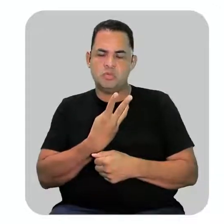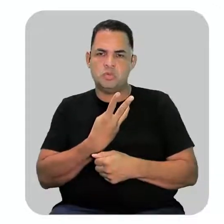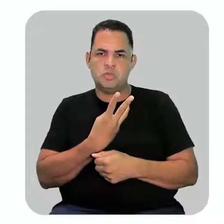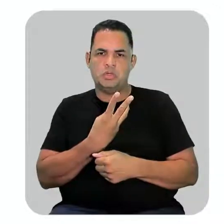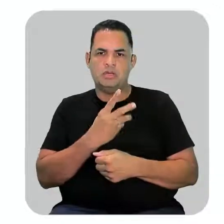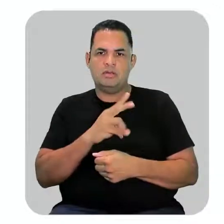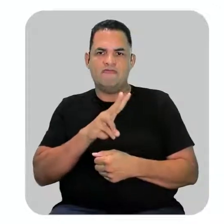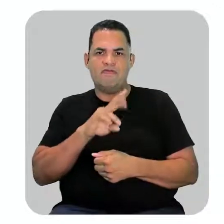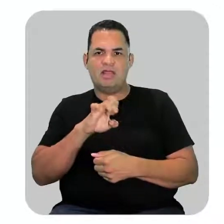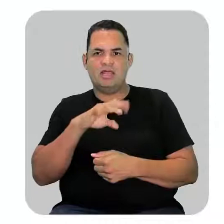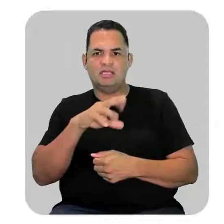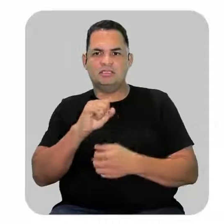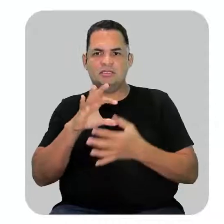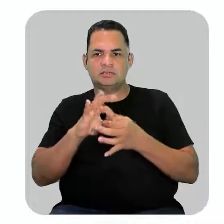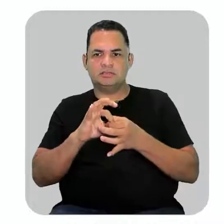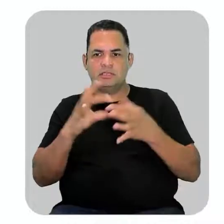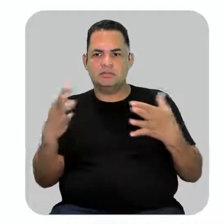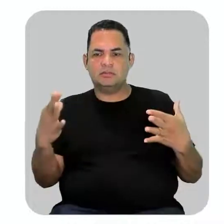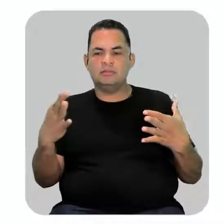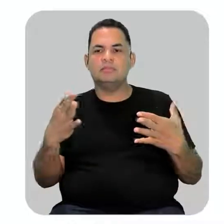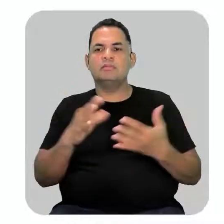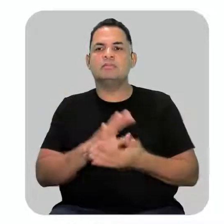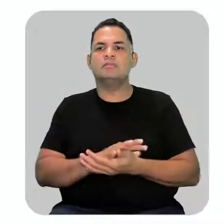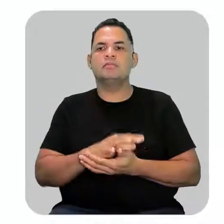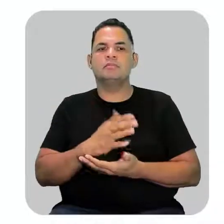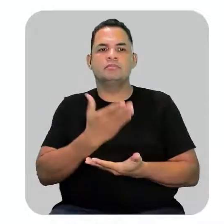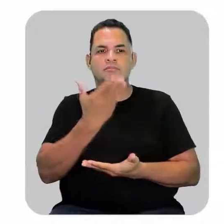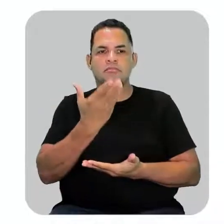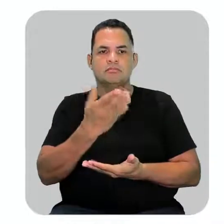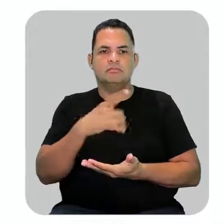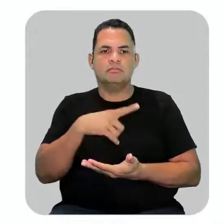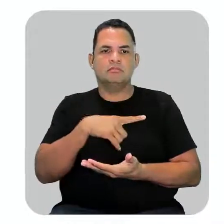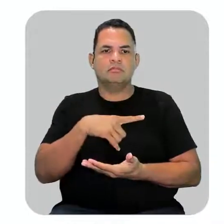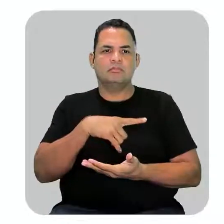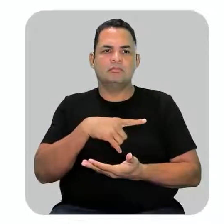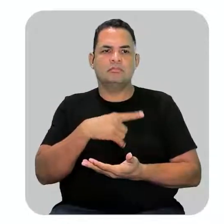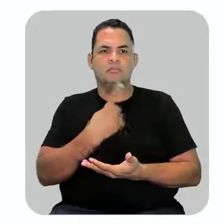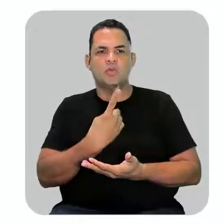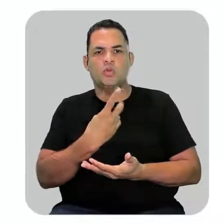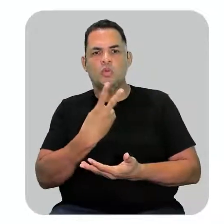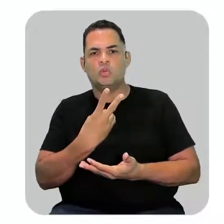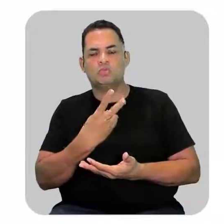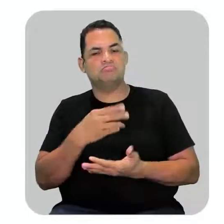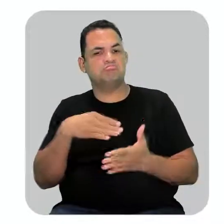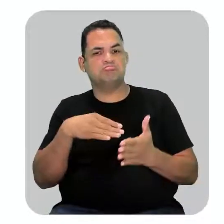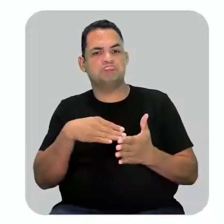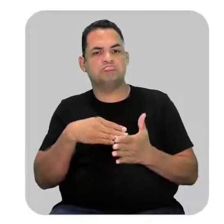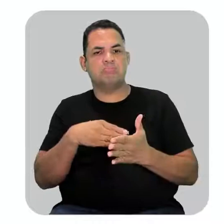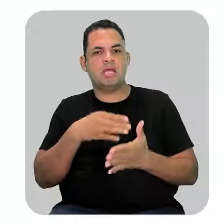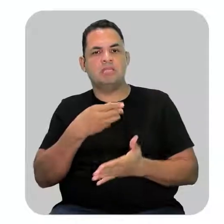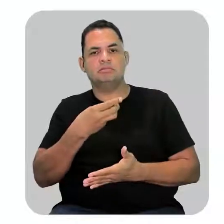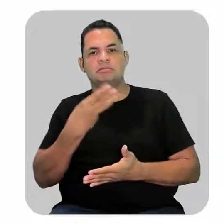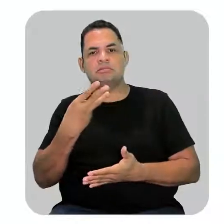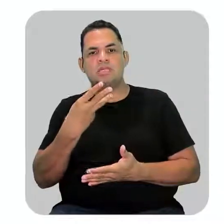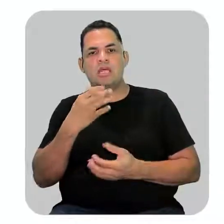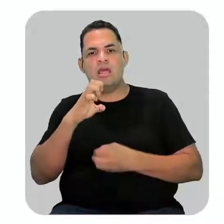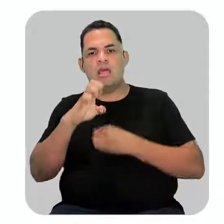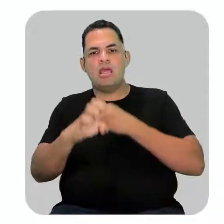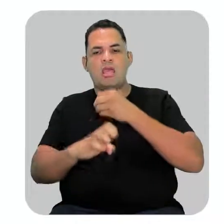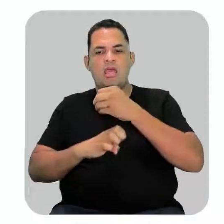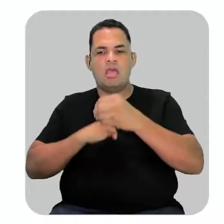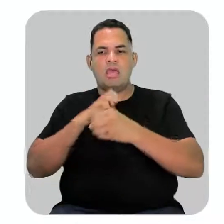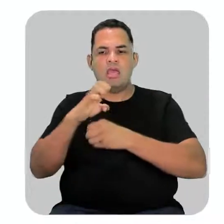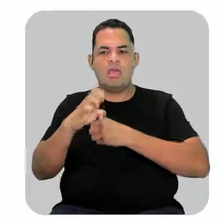três valências livres. Ou seja, ele pode ter um, dois ou até três elétrons que buscam